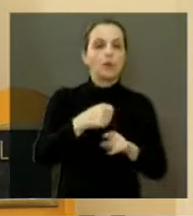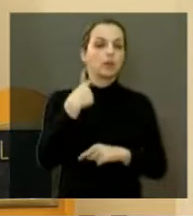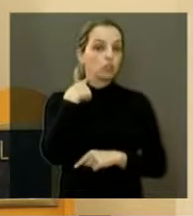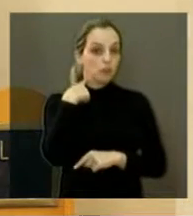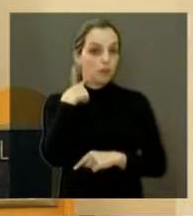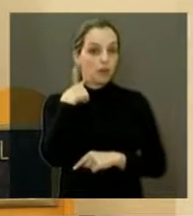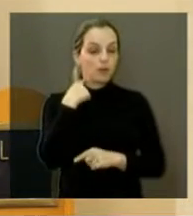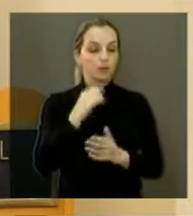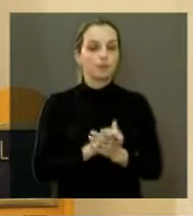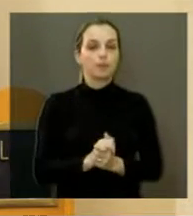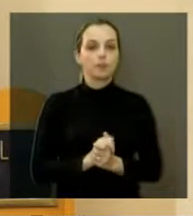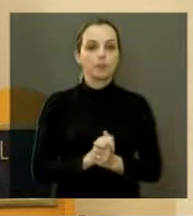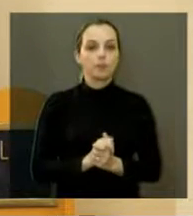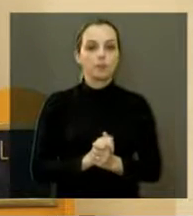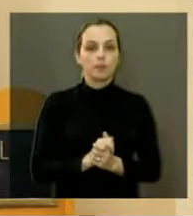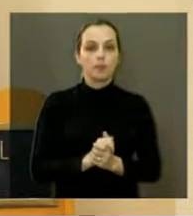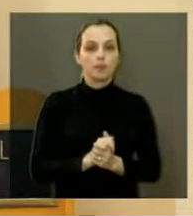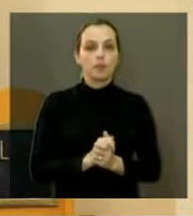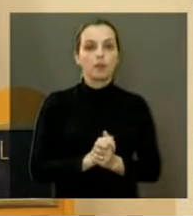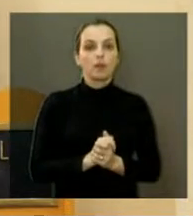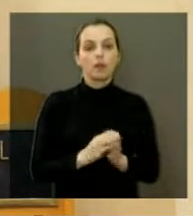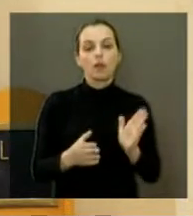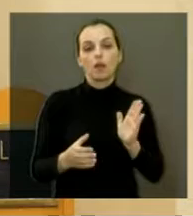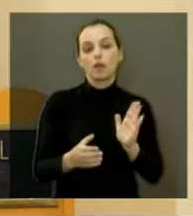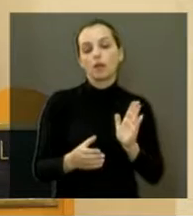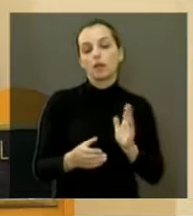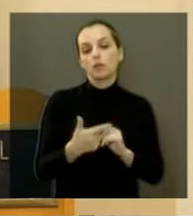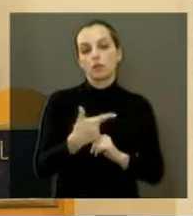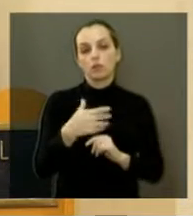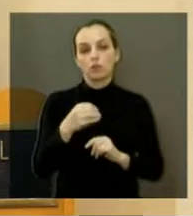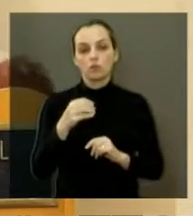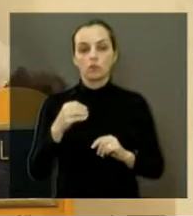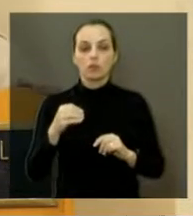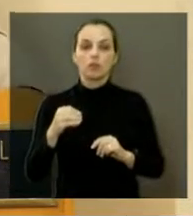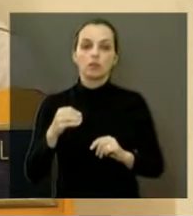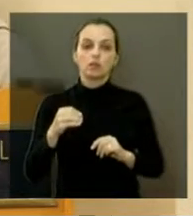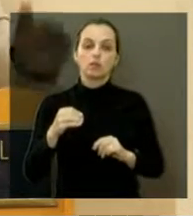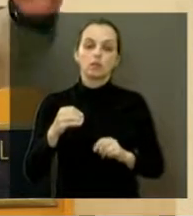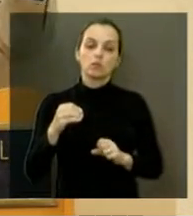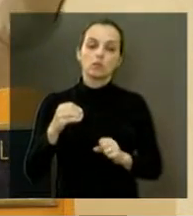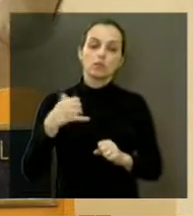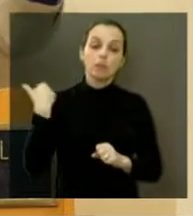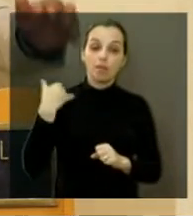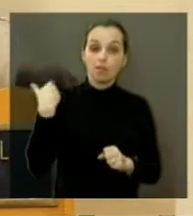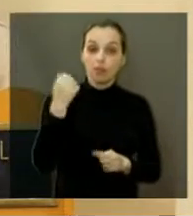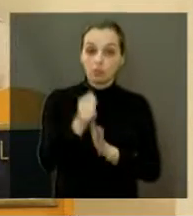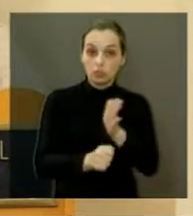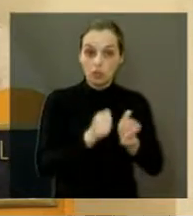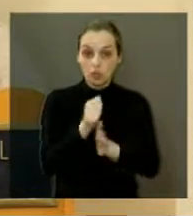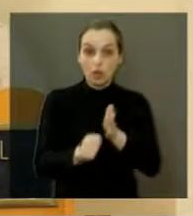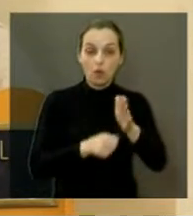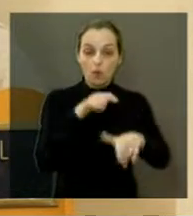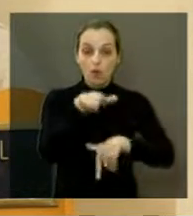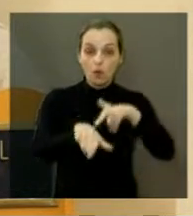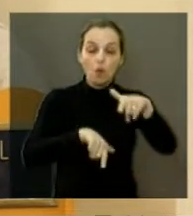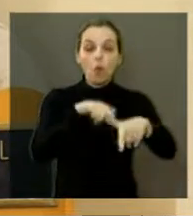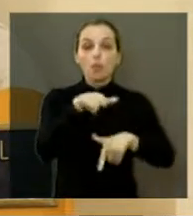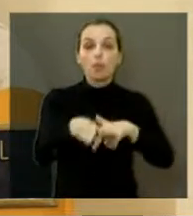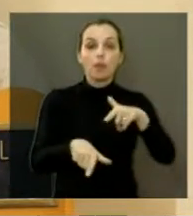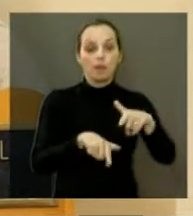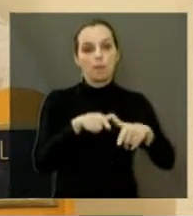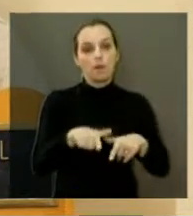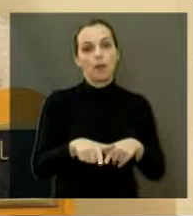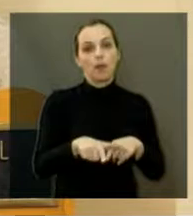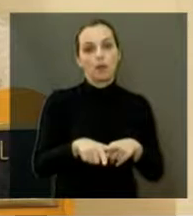quero registrar aqui também, nesses 200 anos que Araraquara está comemorando, o trabalho importantíssimo que o nosso prefeito Marcelo Barbieri